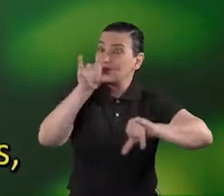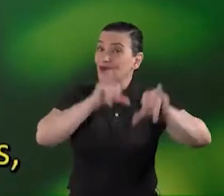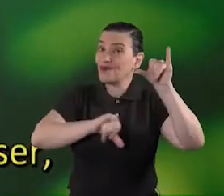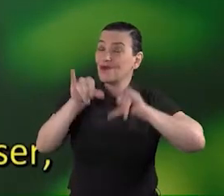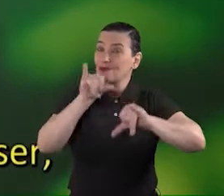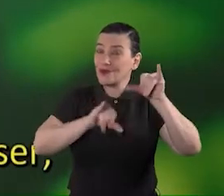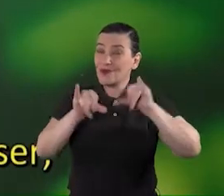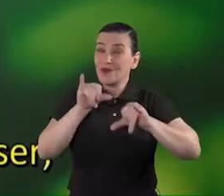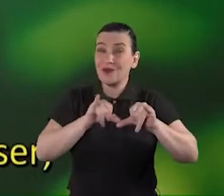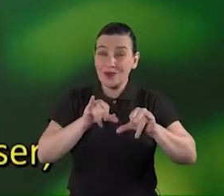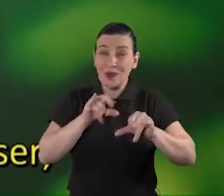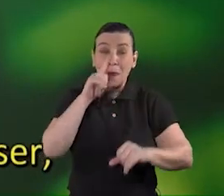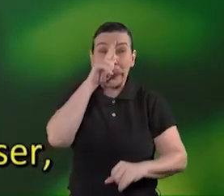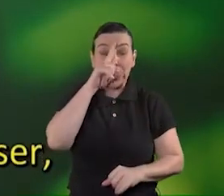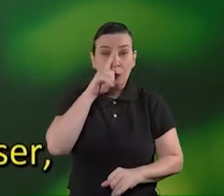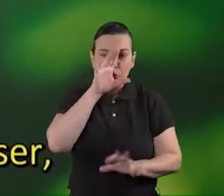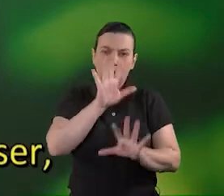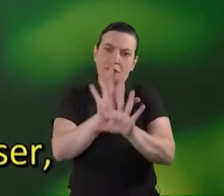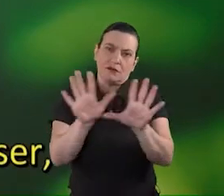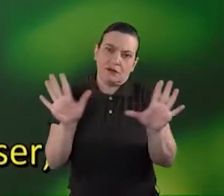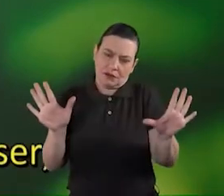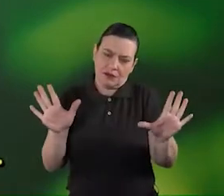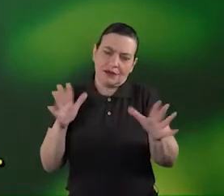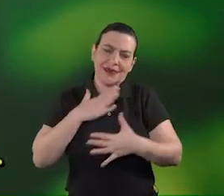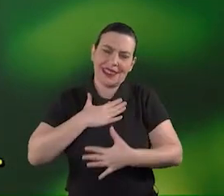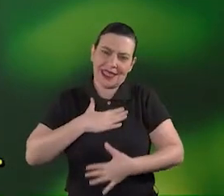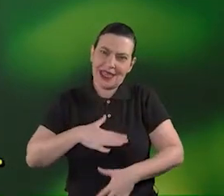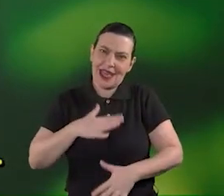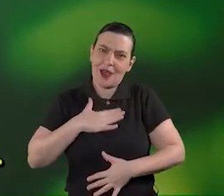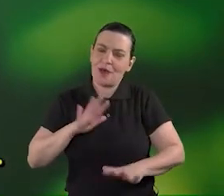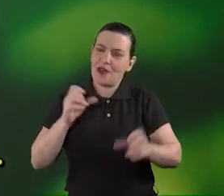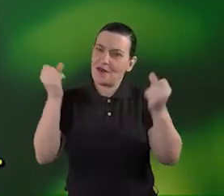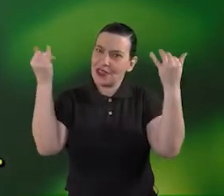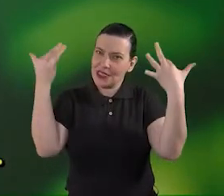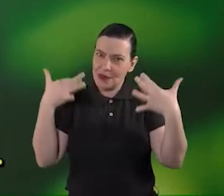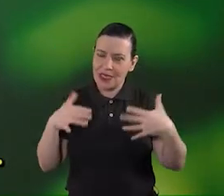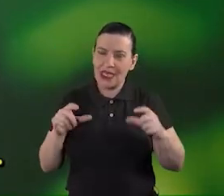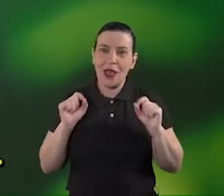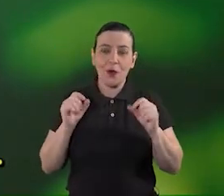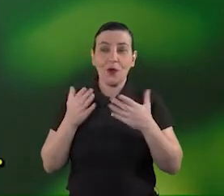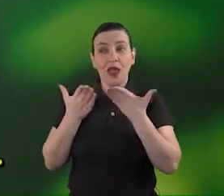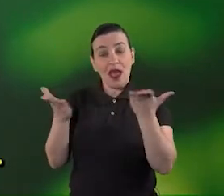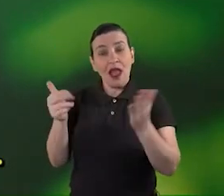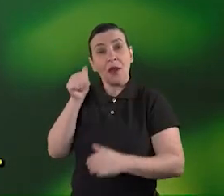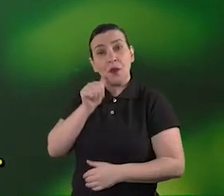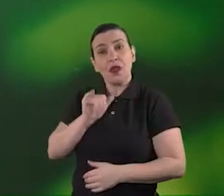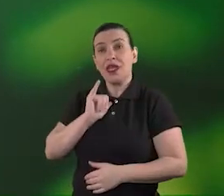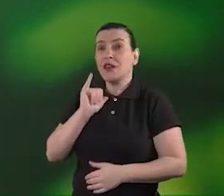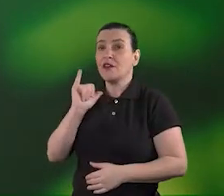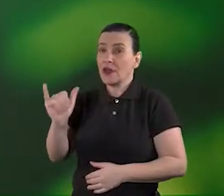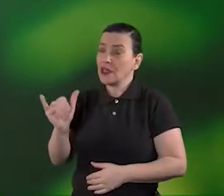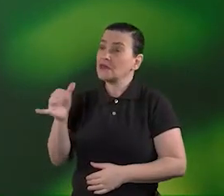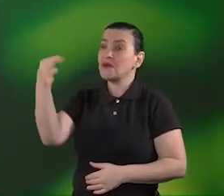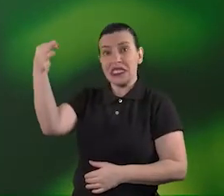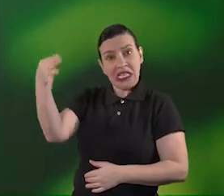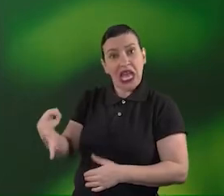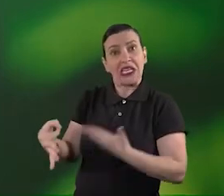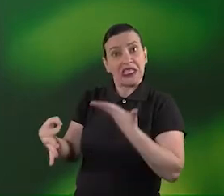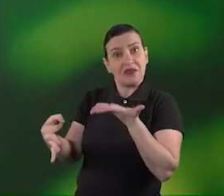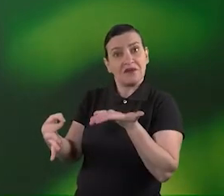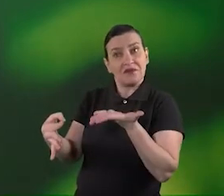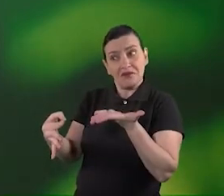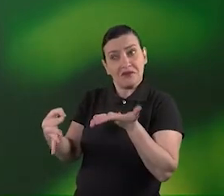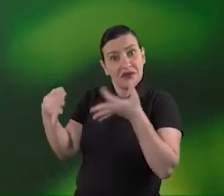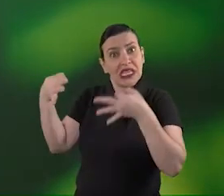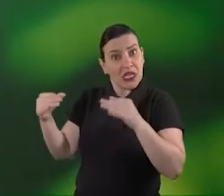não quero pegar vocês desprevenidos e podem se surpreender quando eu disser como disse a ela que estava correta deixe-me